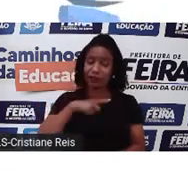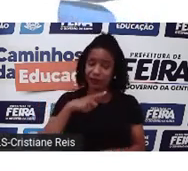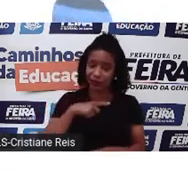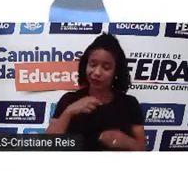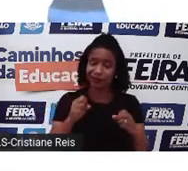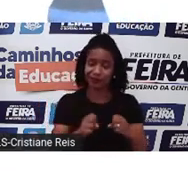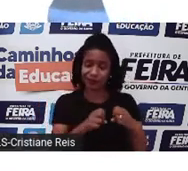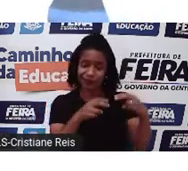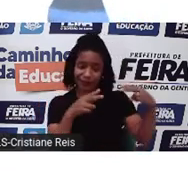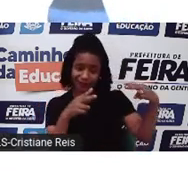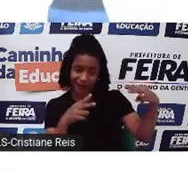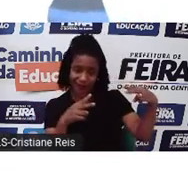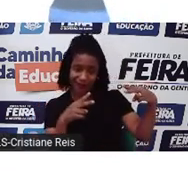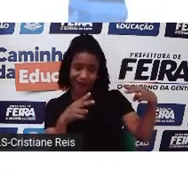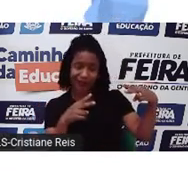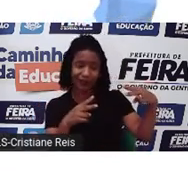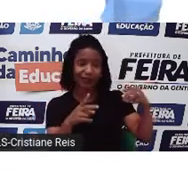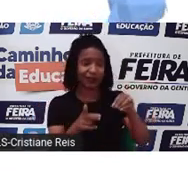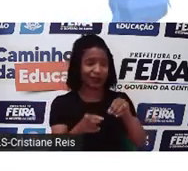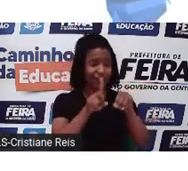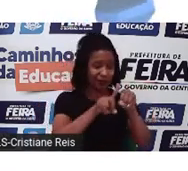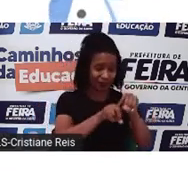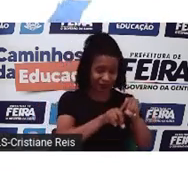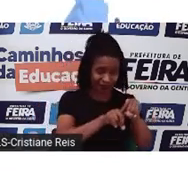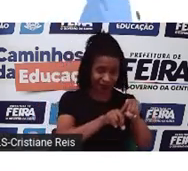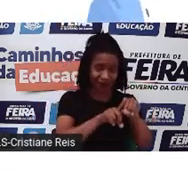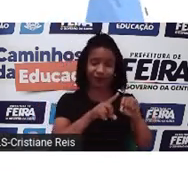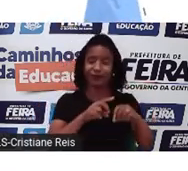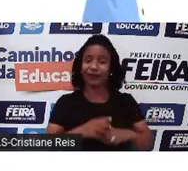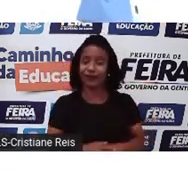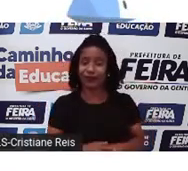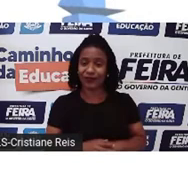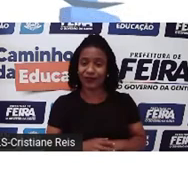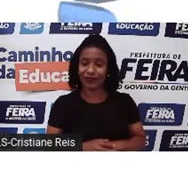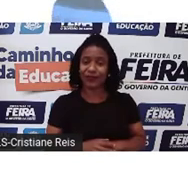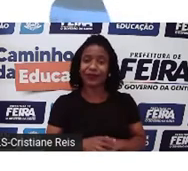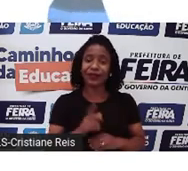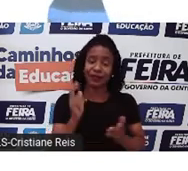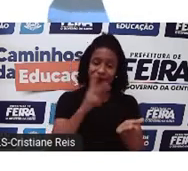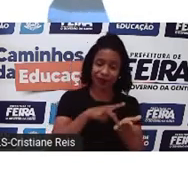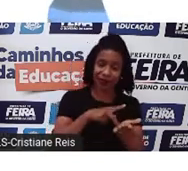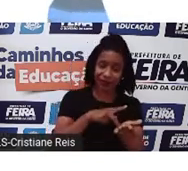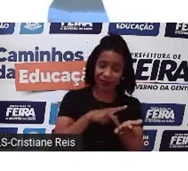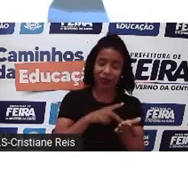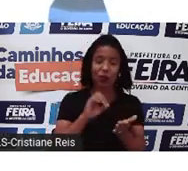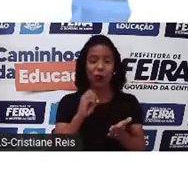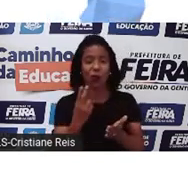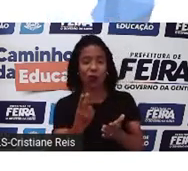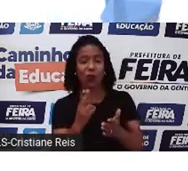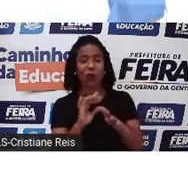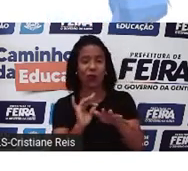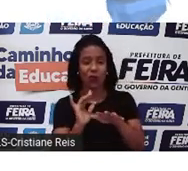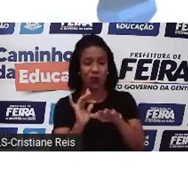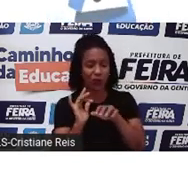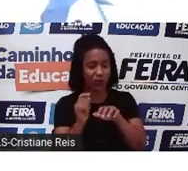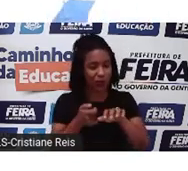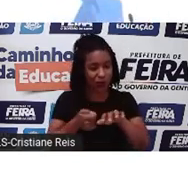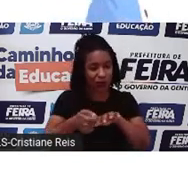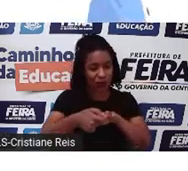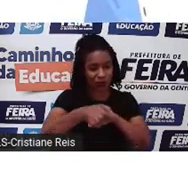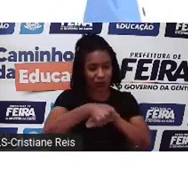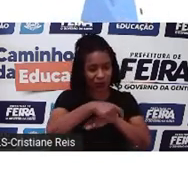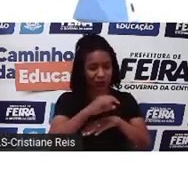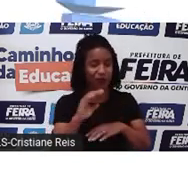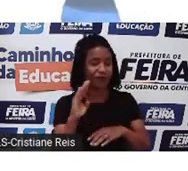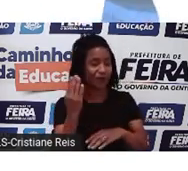traduzimos, real and fake, algo que é real ou algo que é falso. Então, a nossa opção será esta